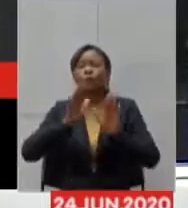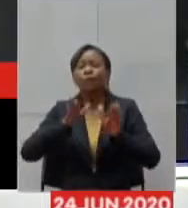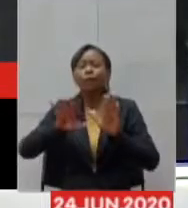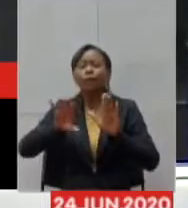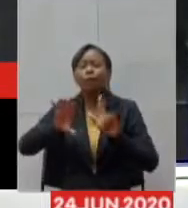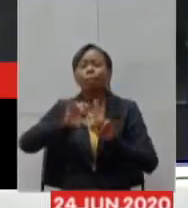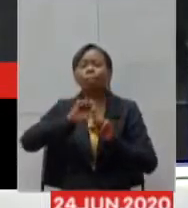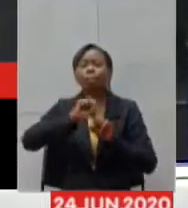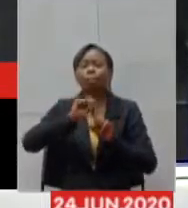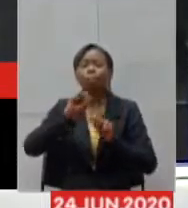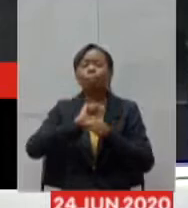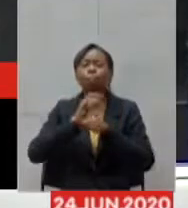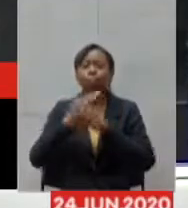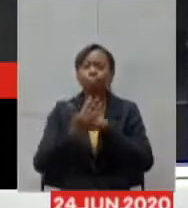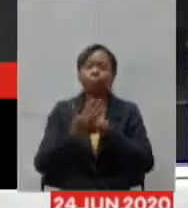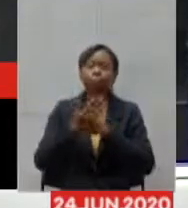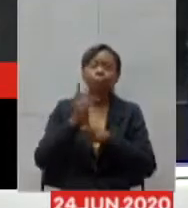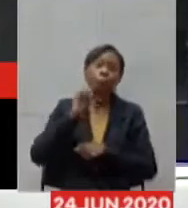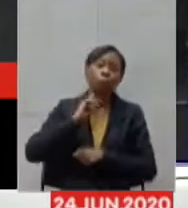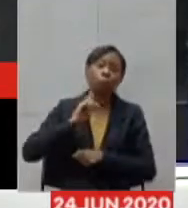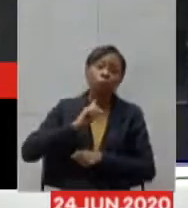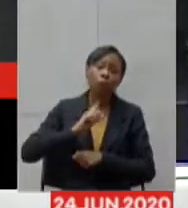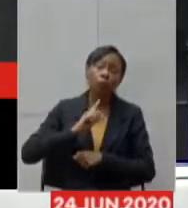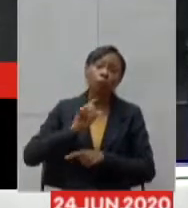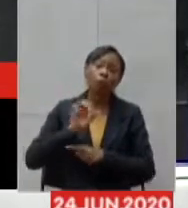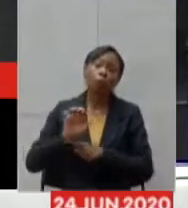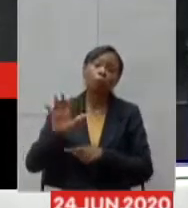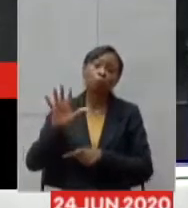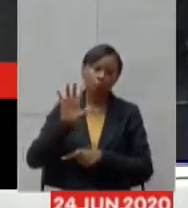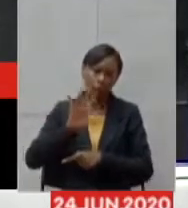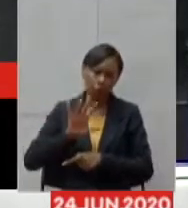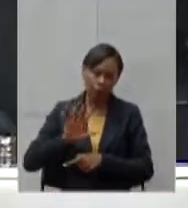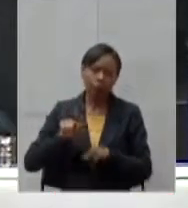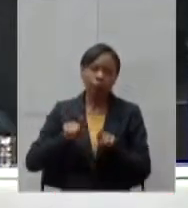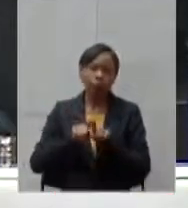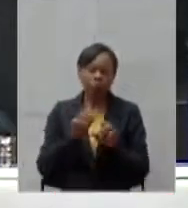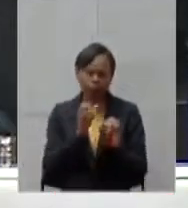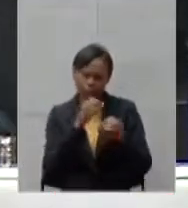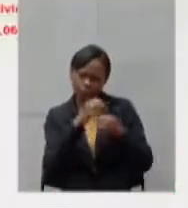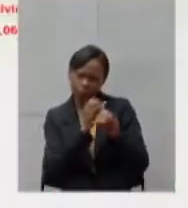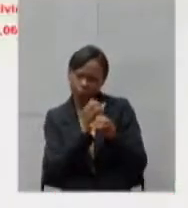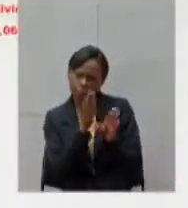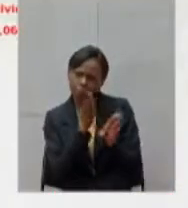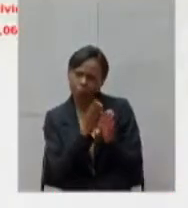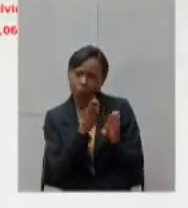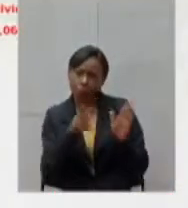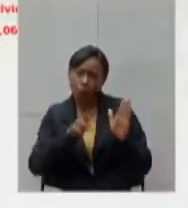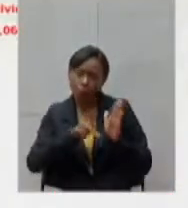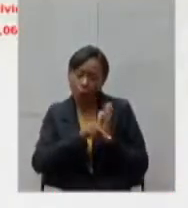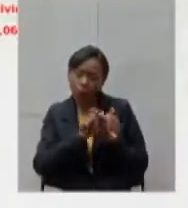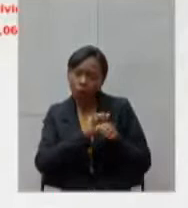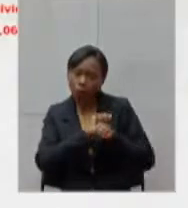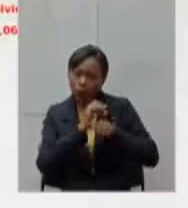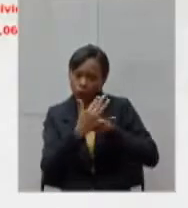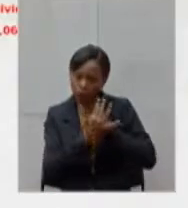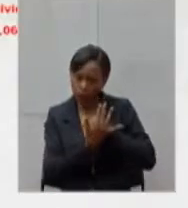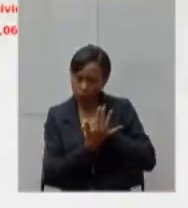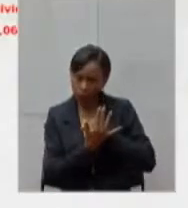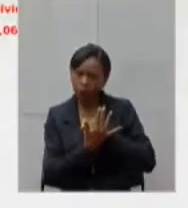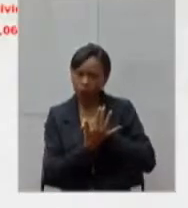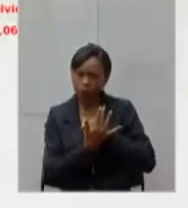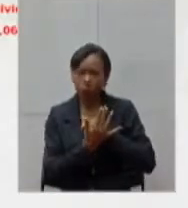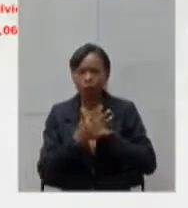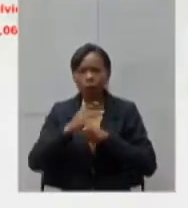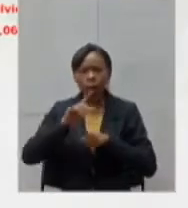notificados em todo o Estado. exames diagnósticos para a COVID, nós temos a previsão de receber